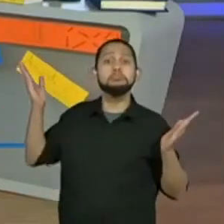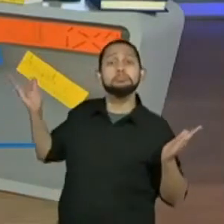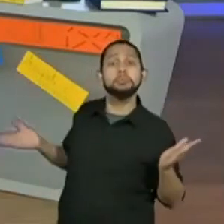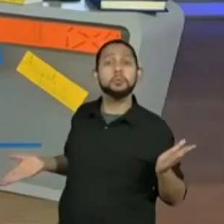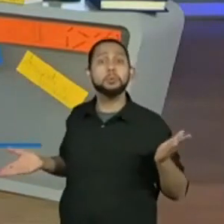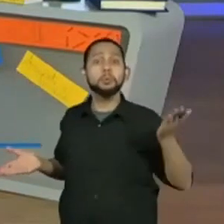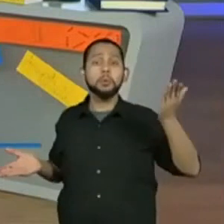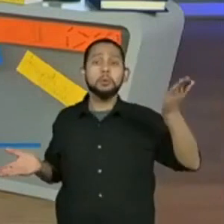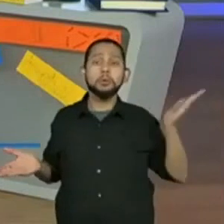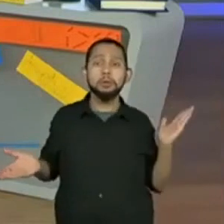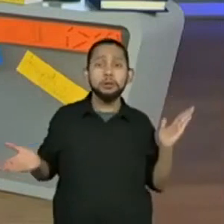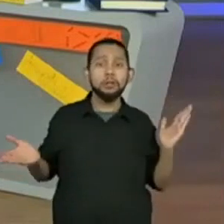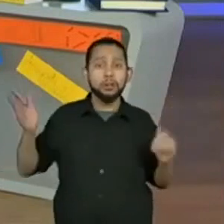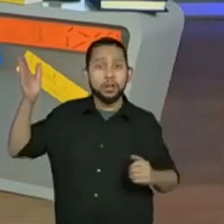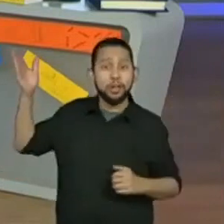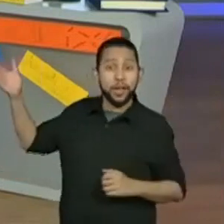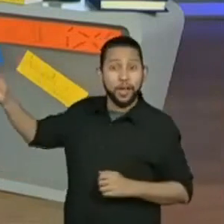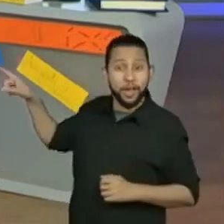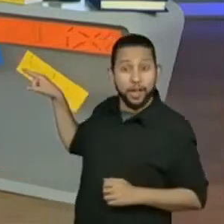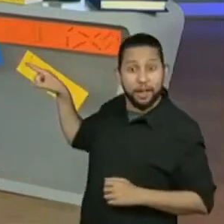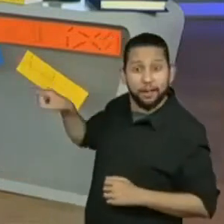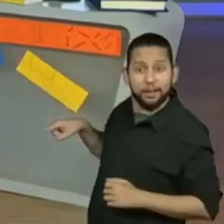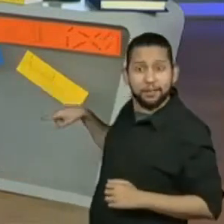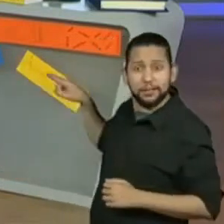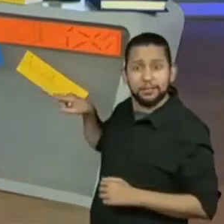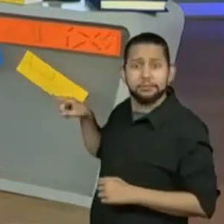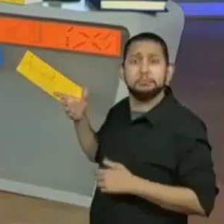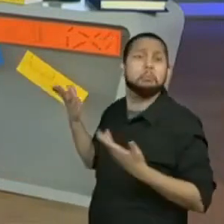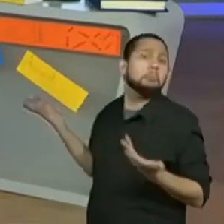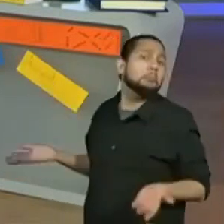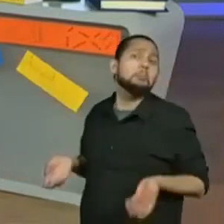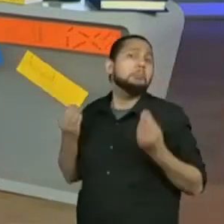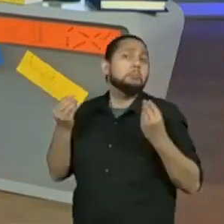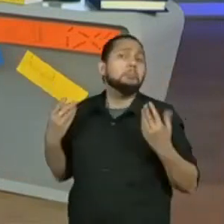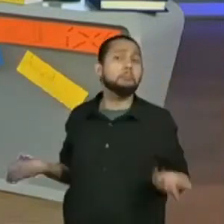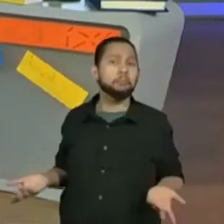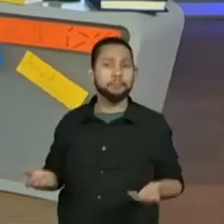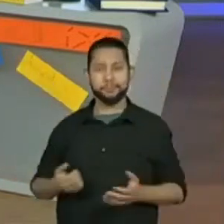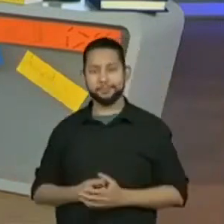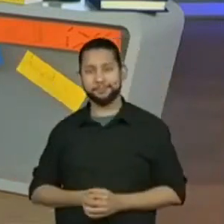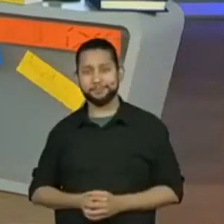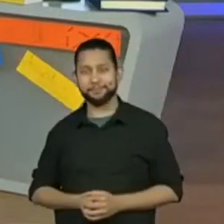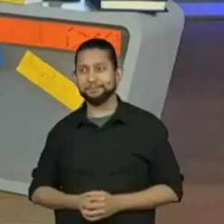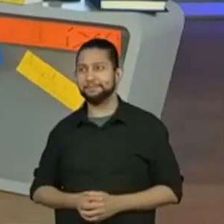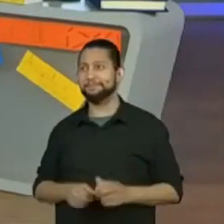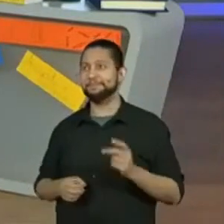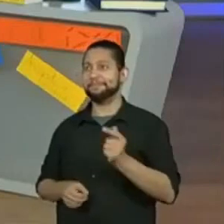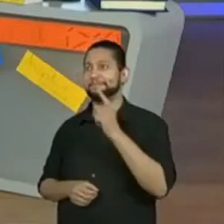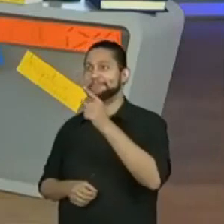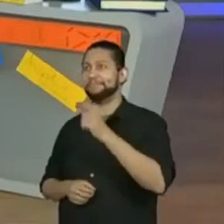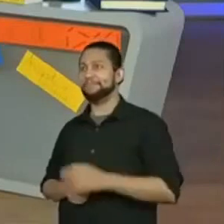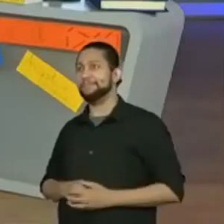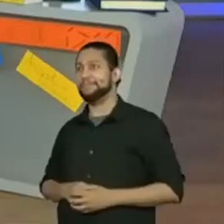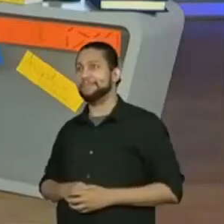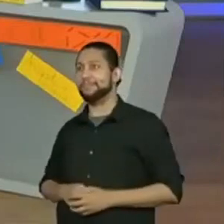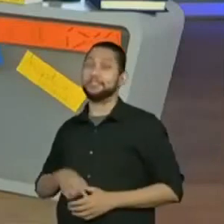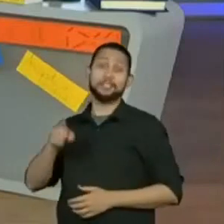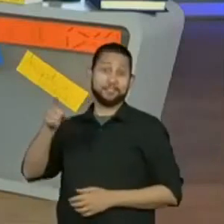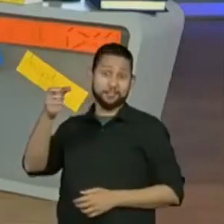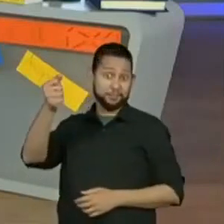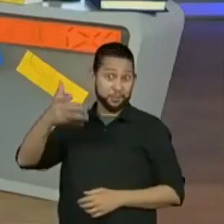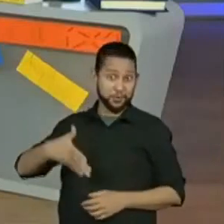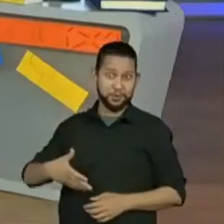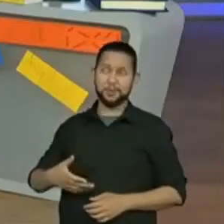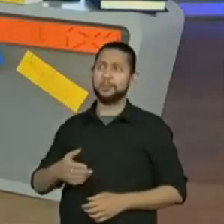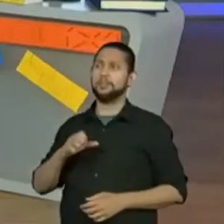dessa colocação a mais um cenário com o que a gente viveu? Legal. A galera já disse,